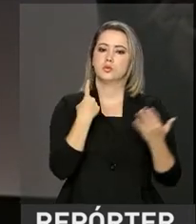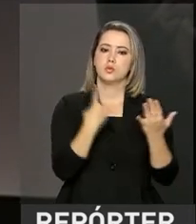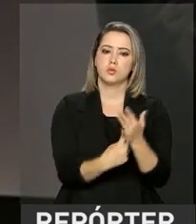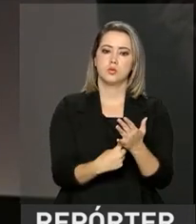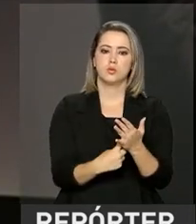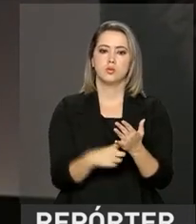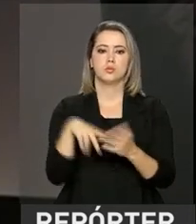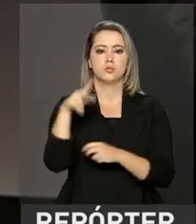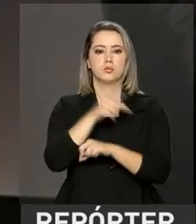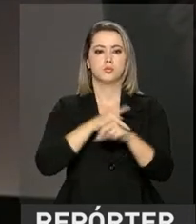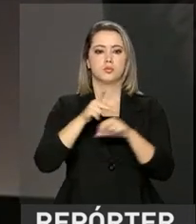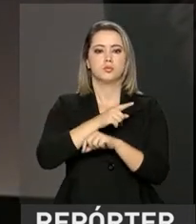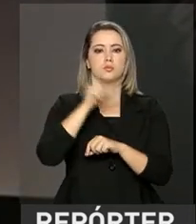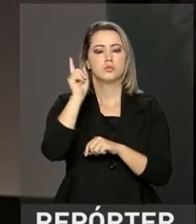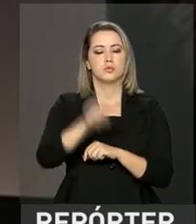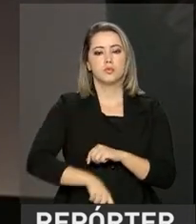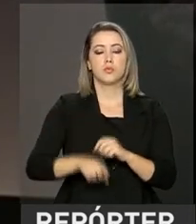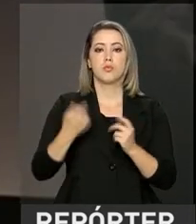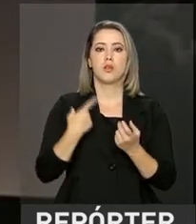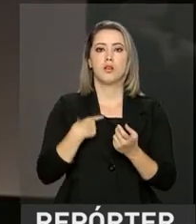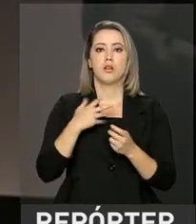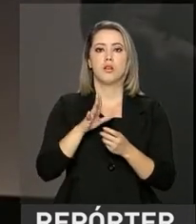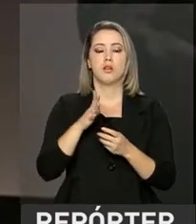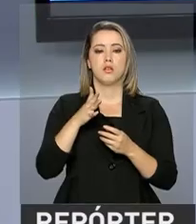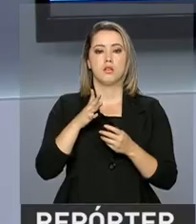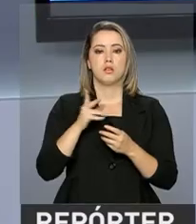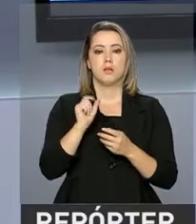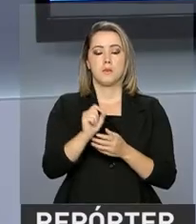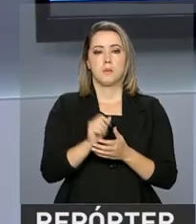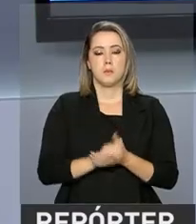com o país é inquebrantável.